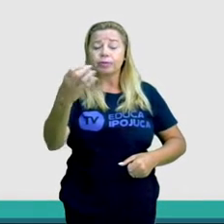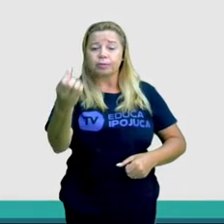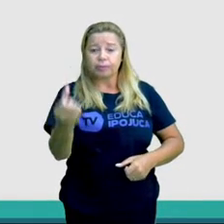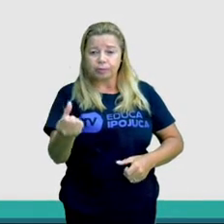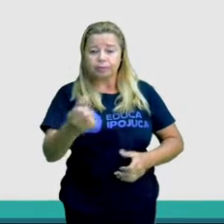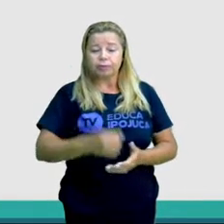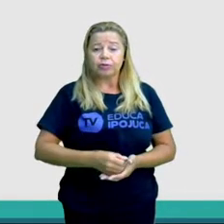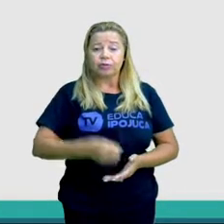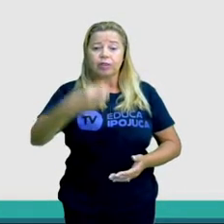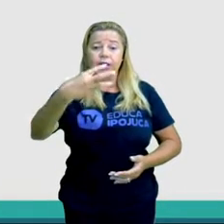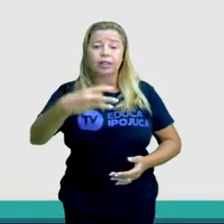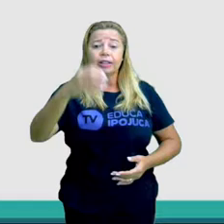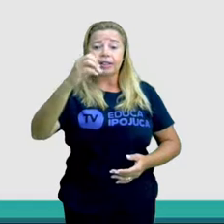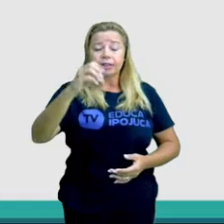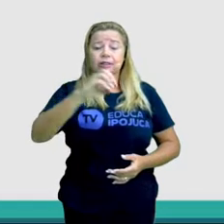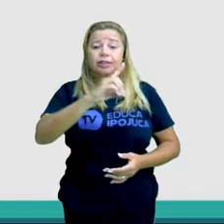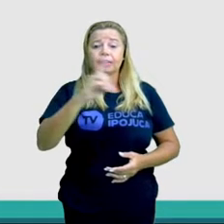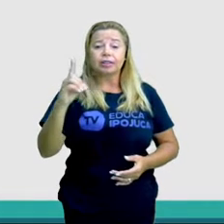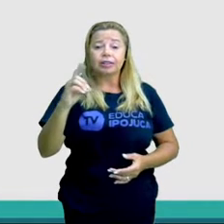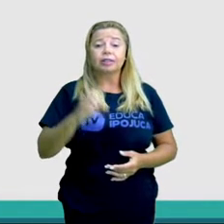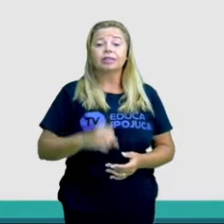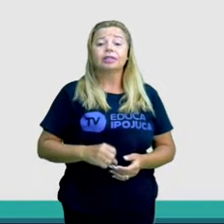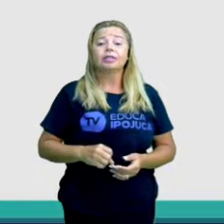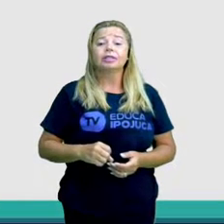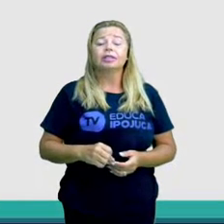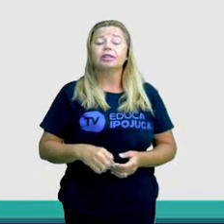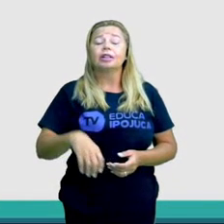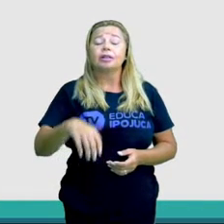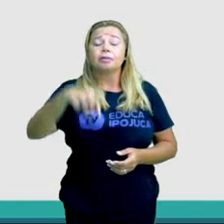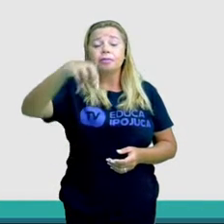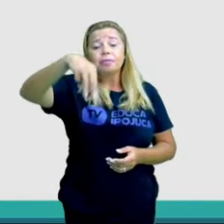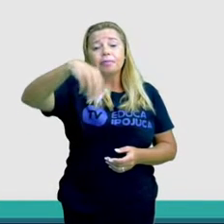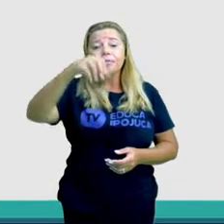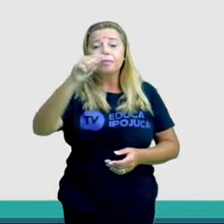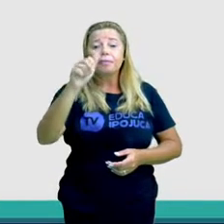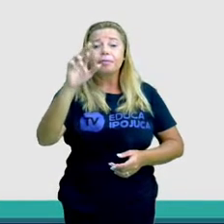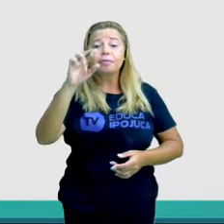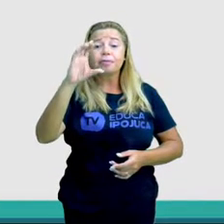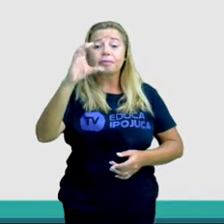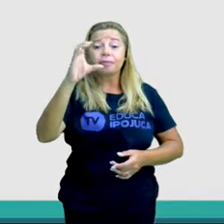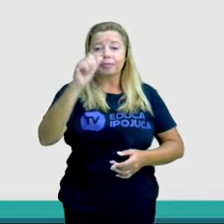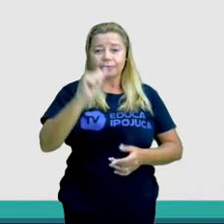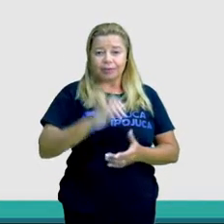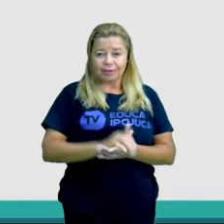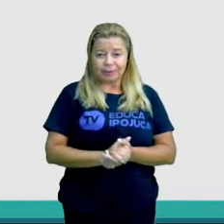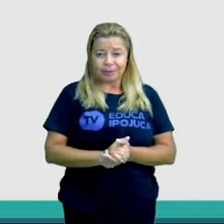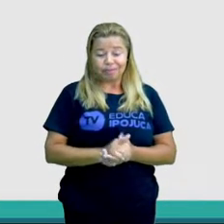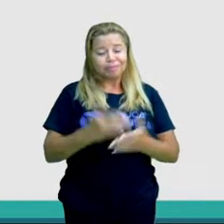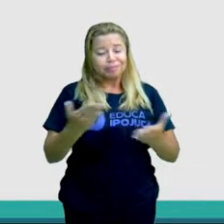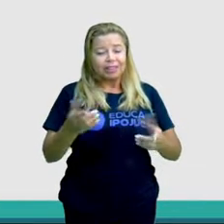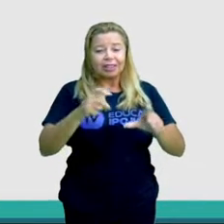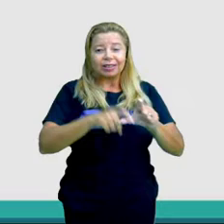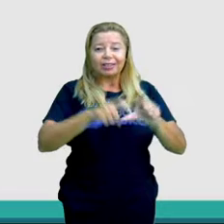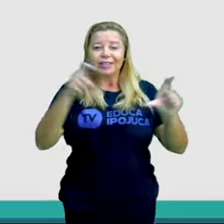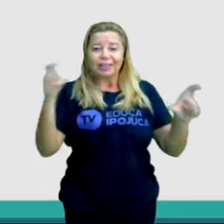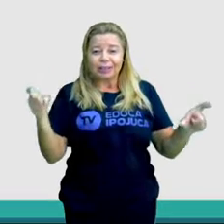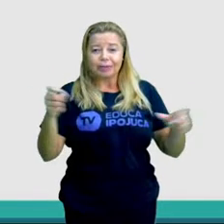a cidade se emancipou e se transformou em Ipojuca, uma cidade